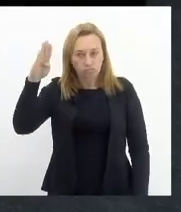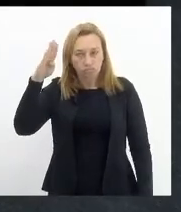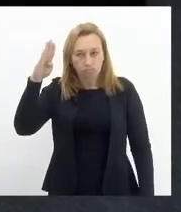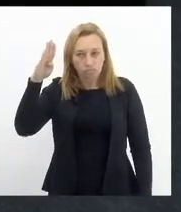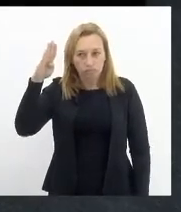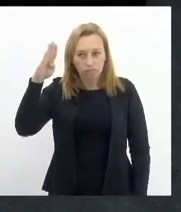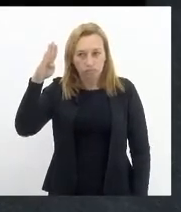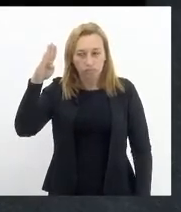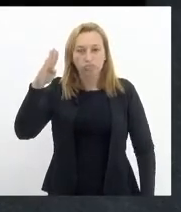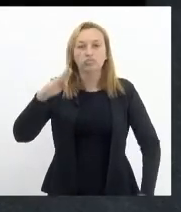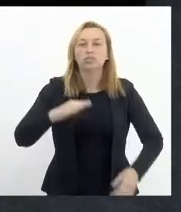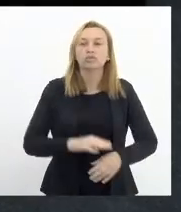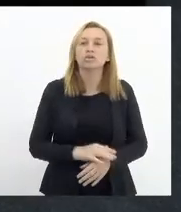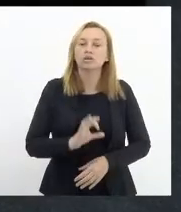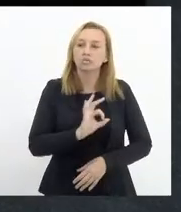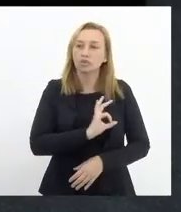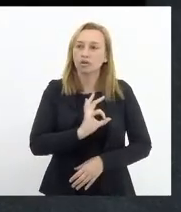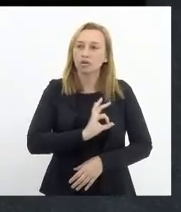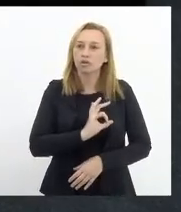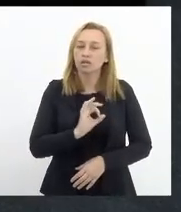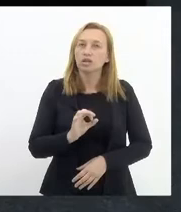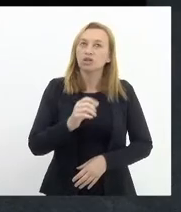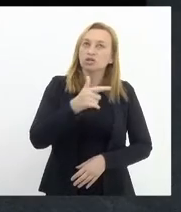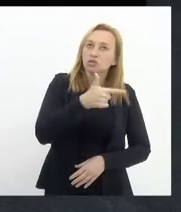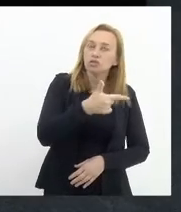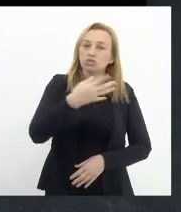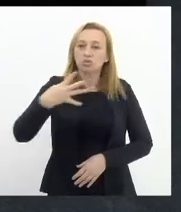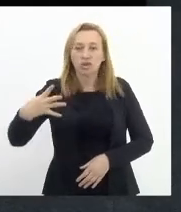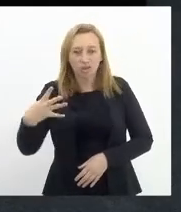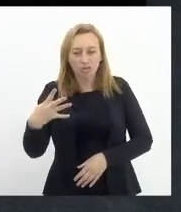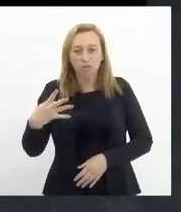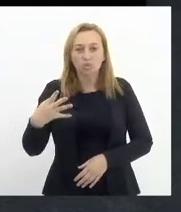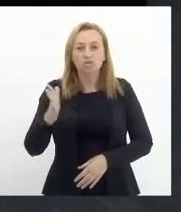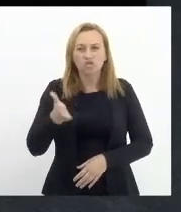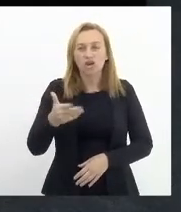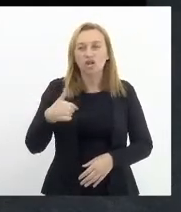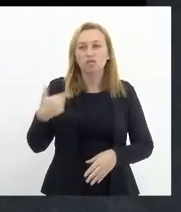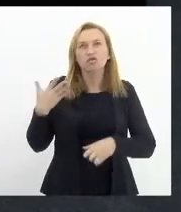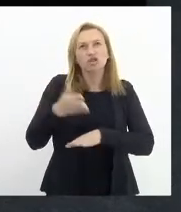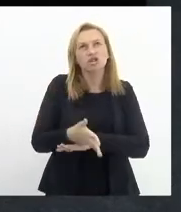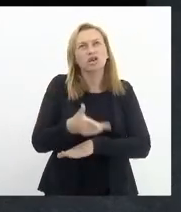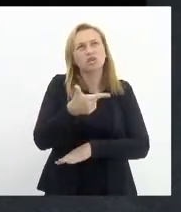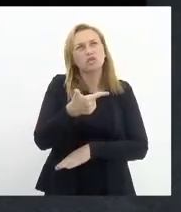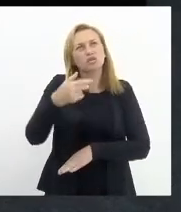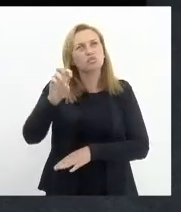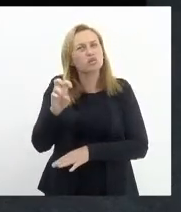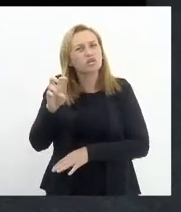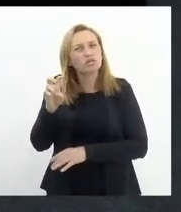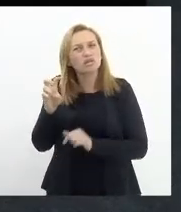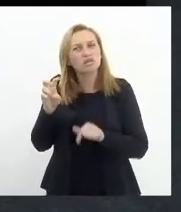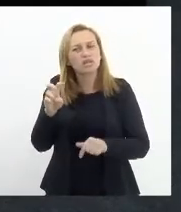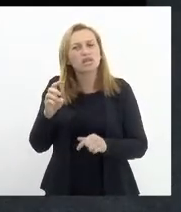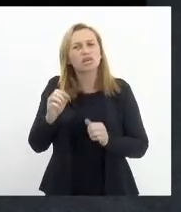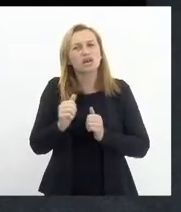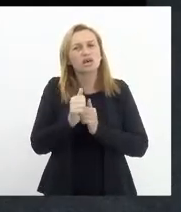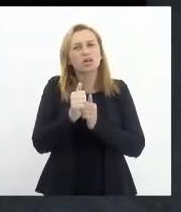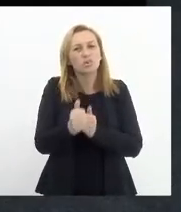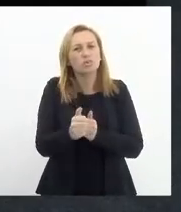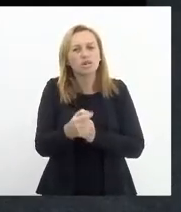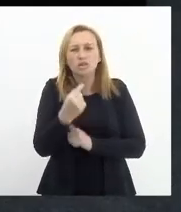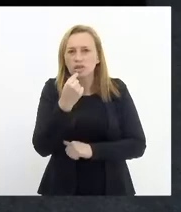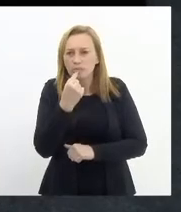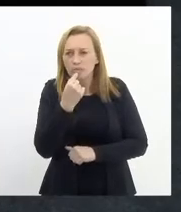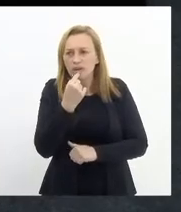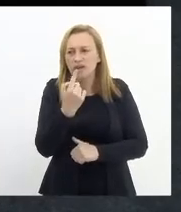peregrinação desde 2014. Eu cheguei aqui em 2015 e acompanhei de perto